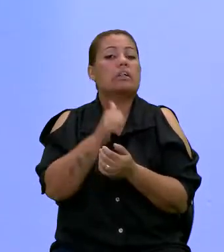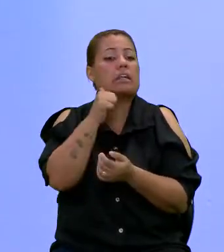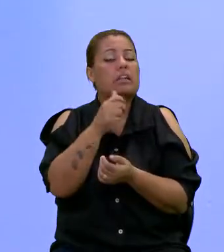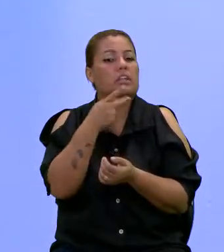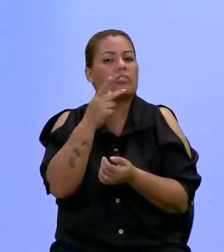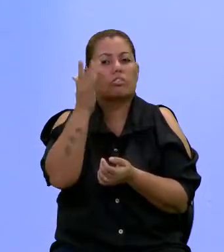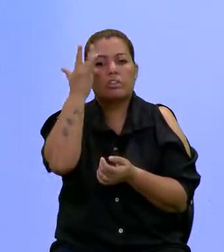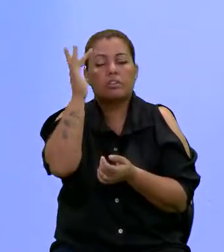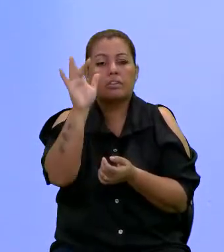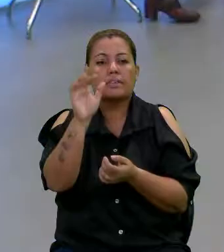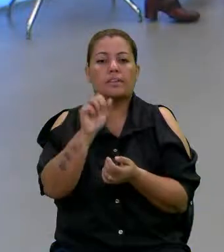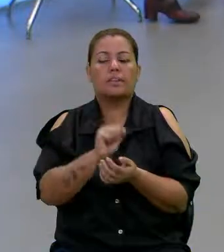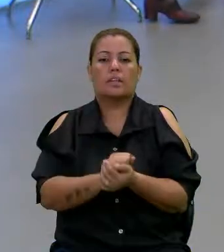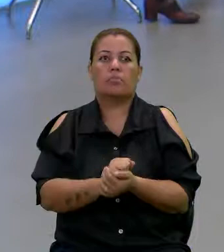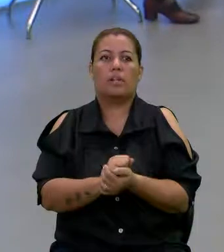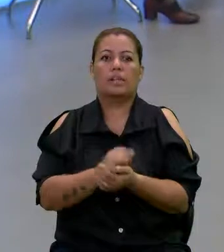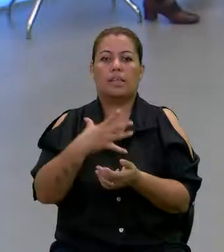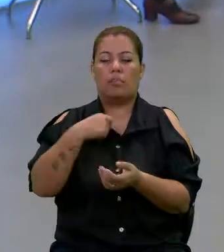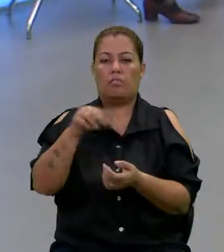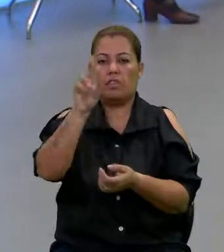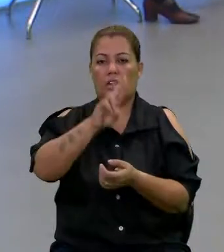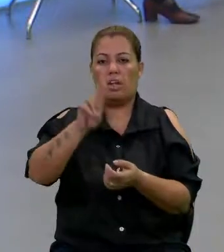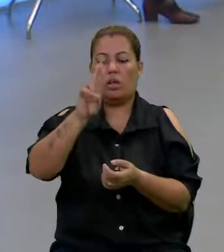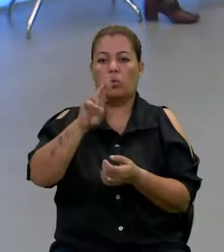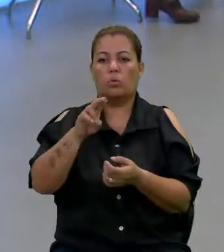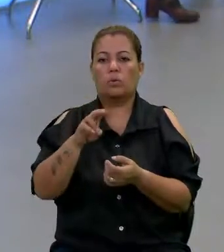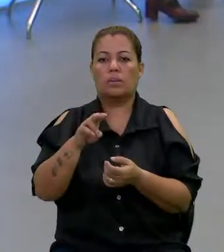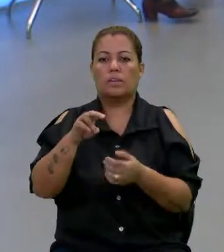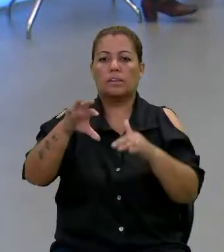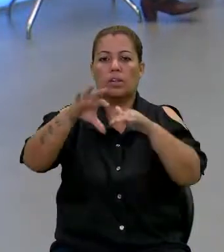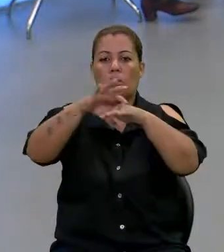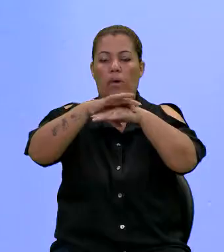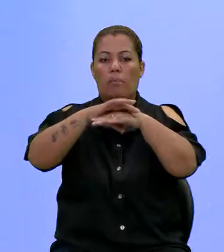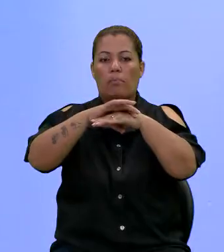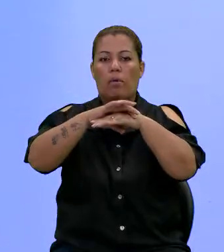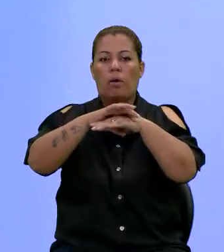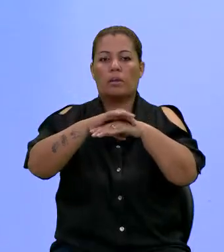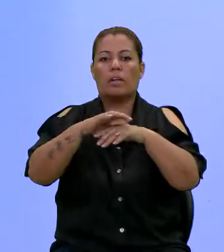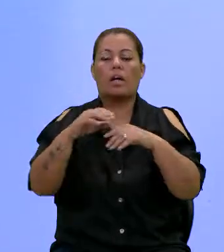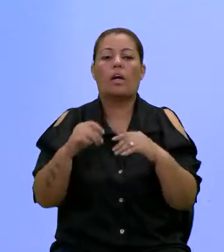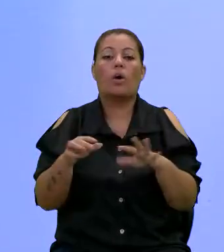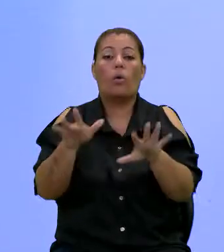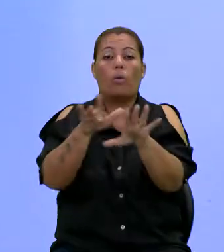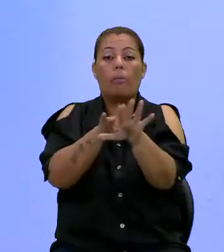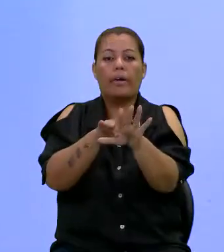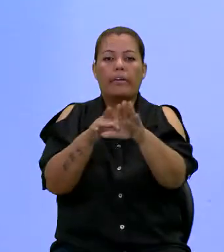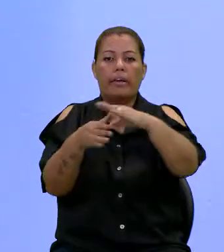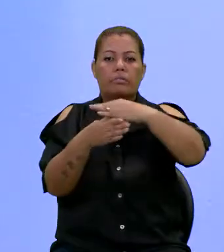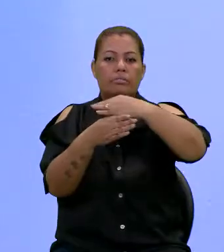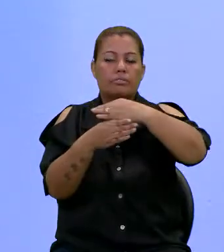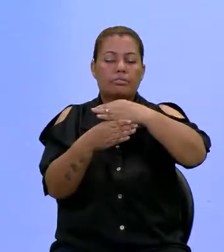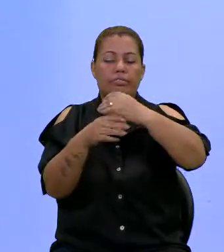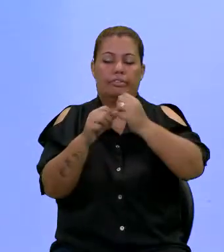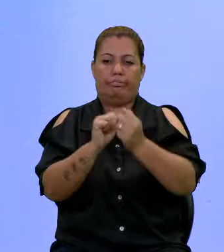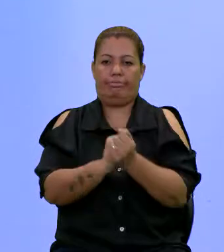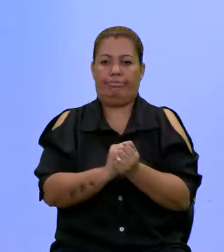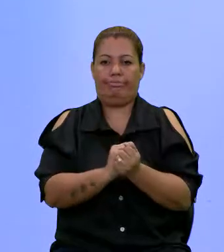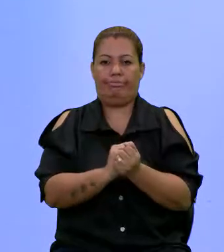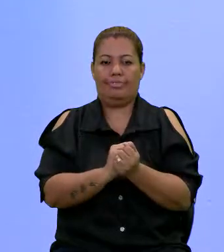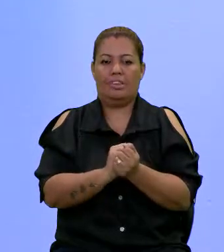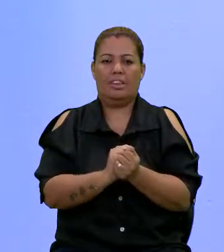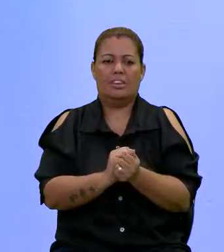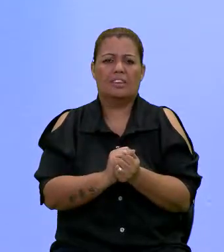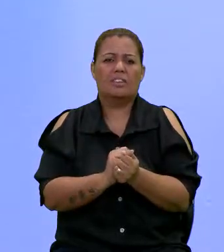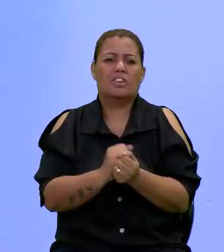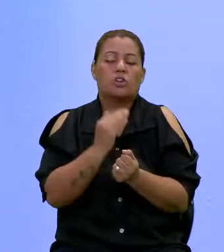eu não sabia que se minha filha usasse uma bota, o pezinho dela não ia entortar. Então, é isso daí. A